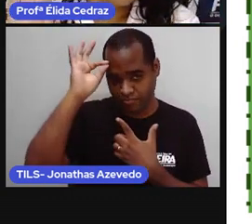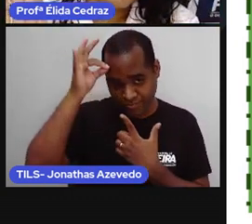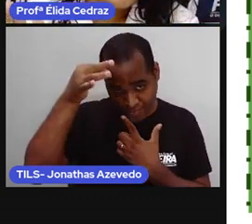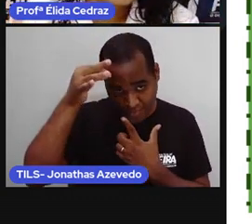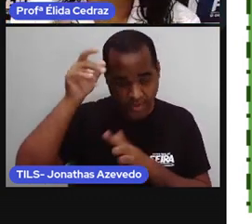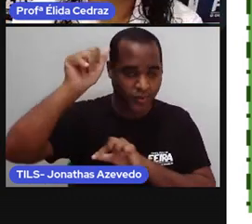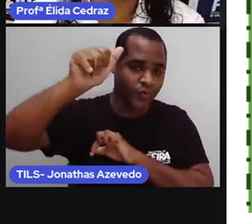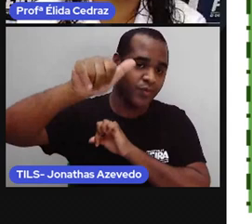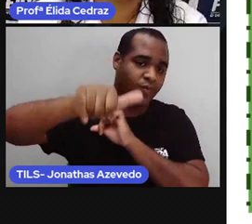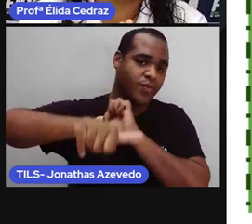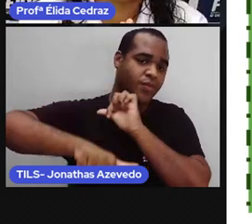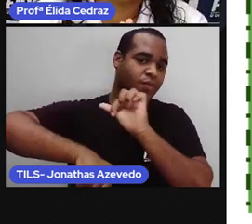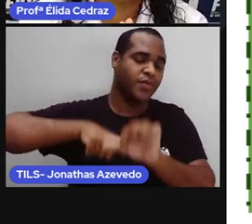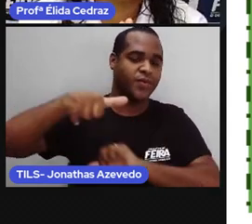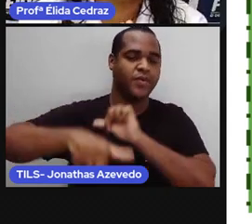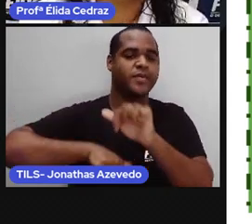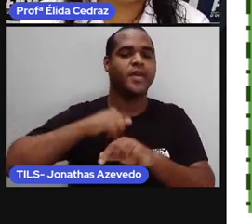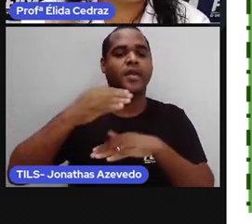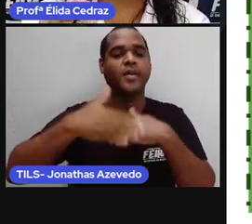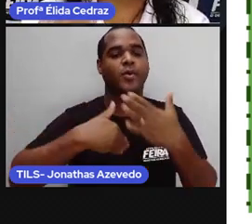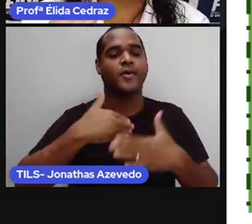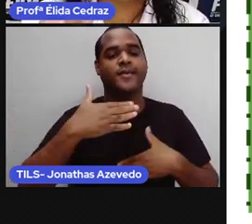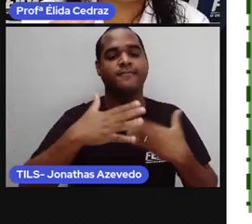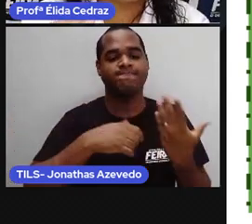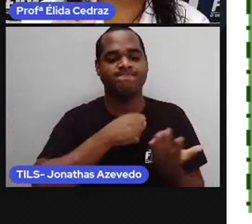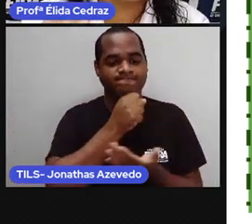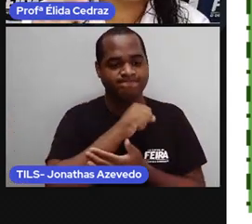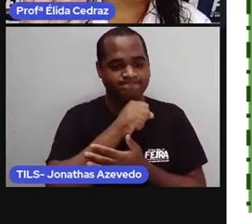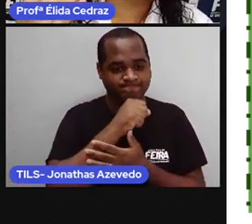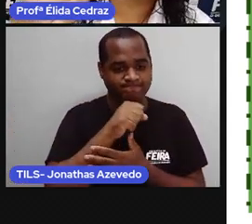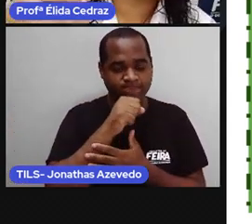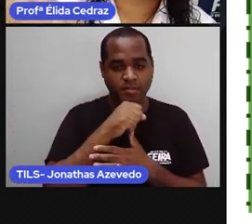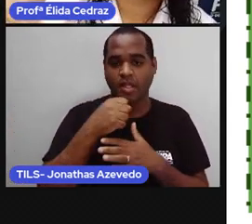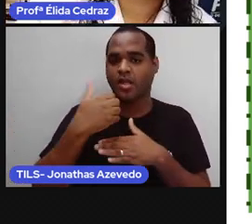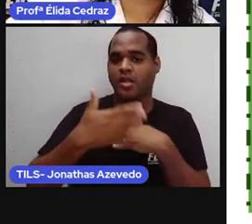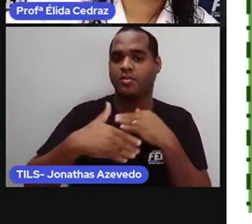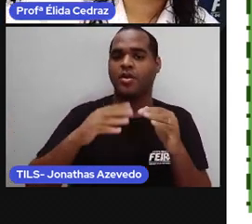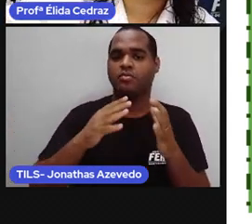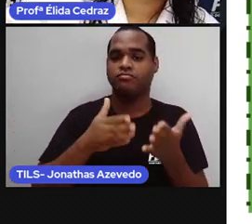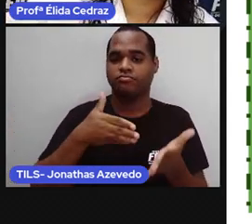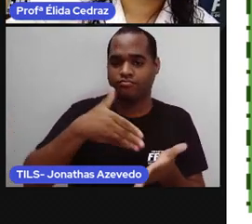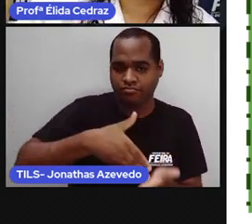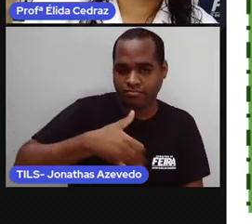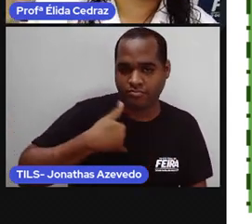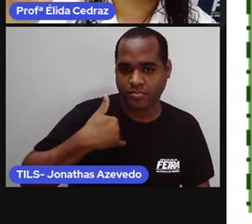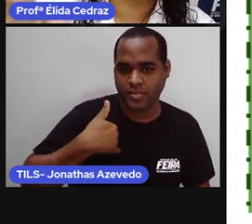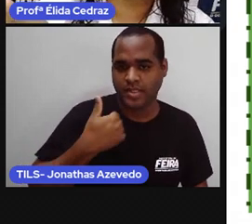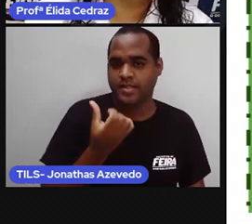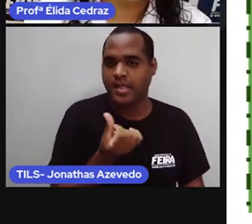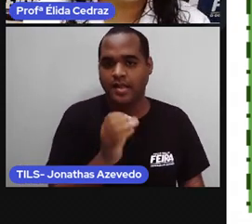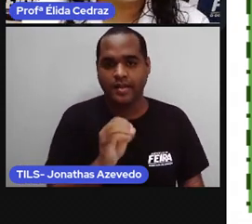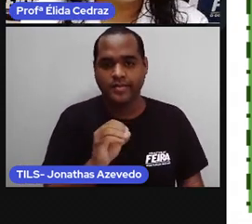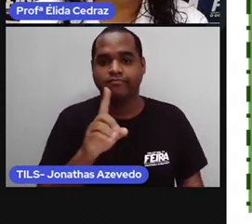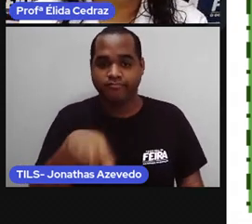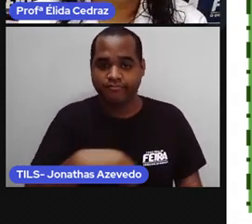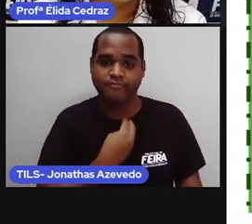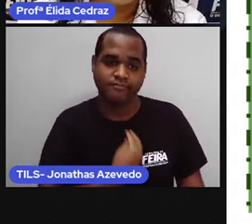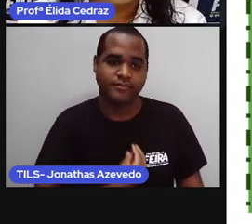depois chega a velhice. Após completar 60 anos na frente.